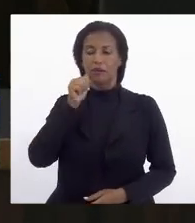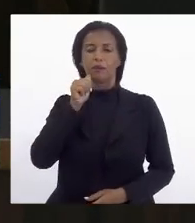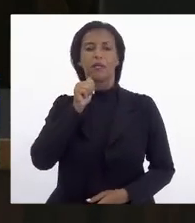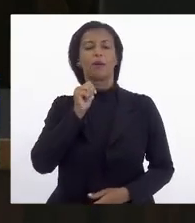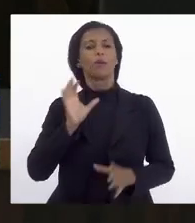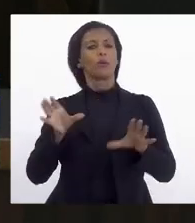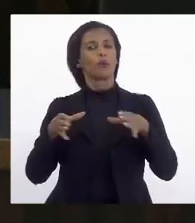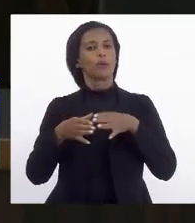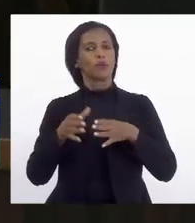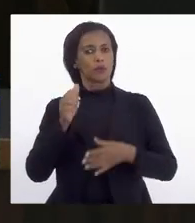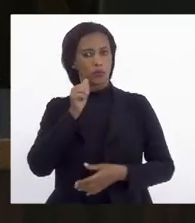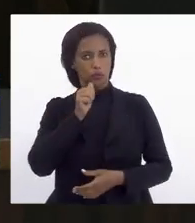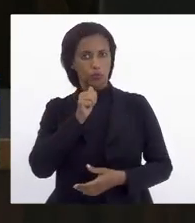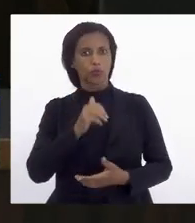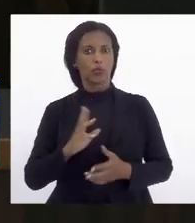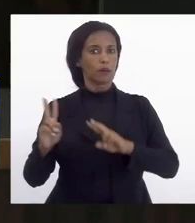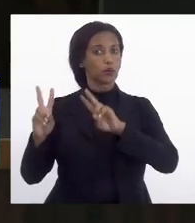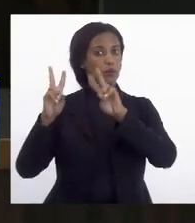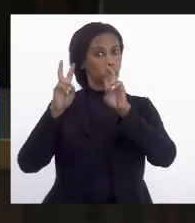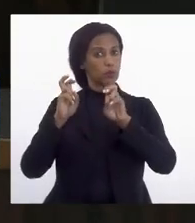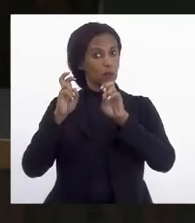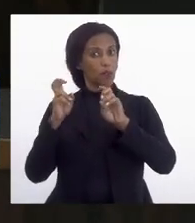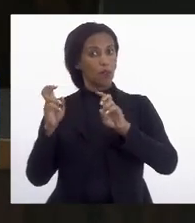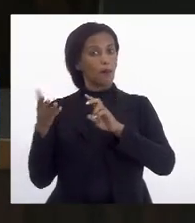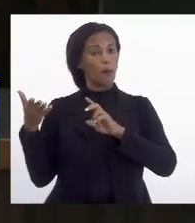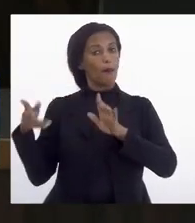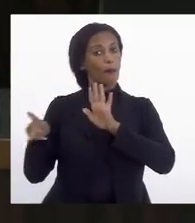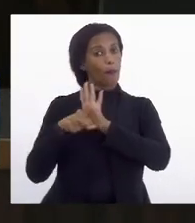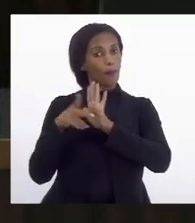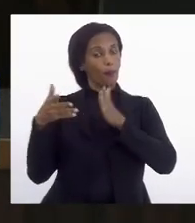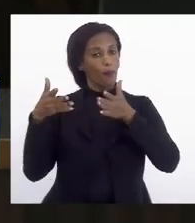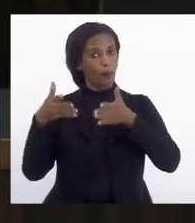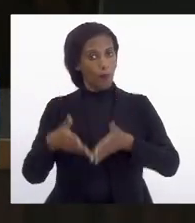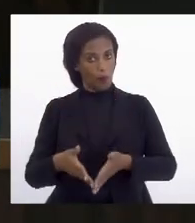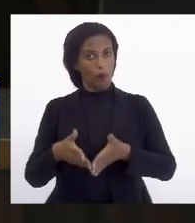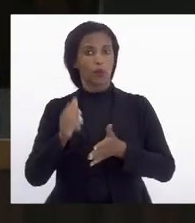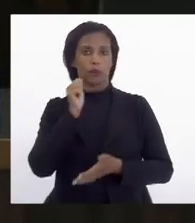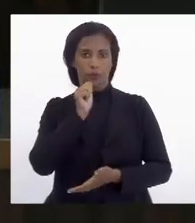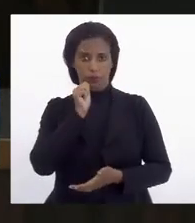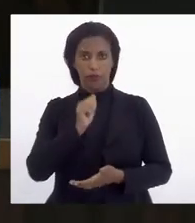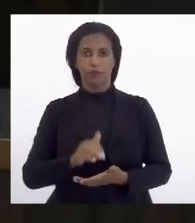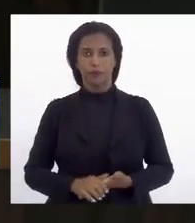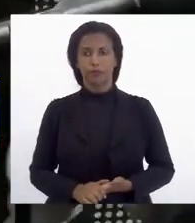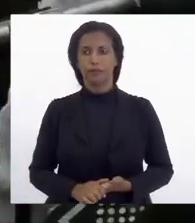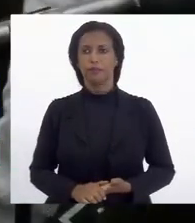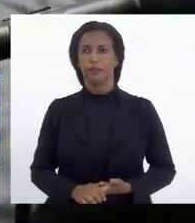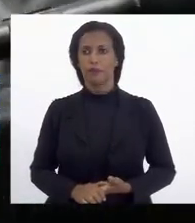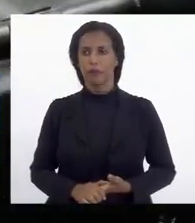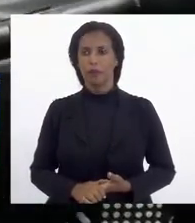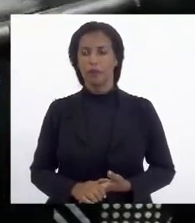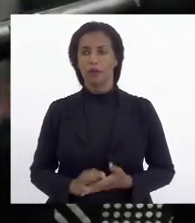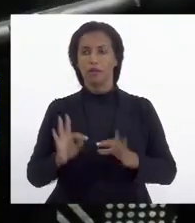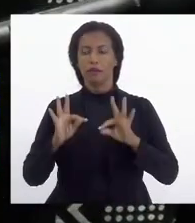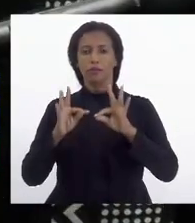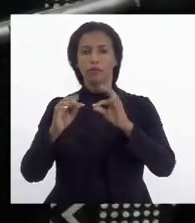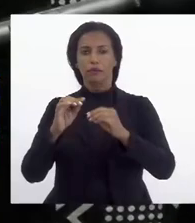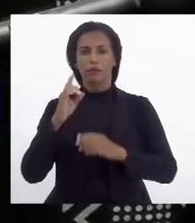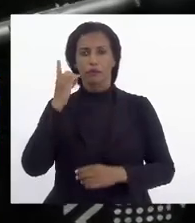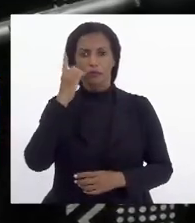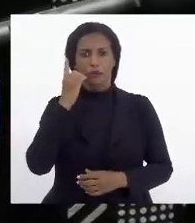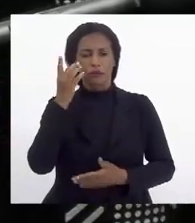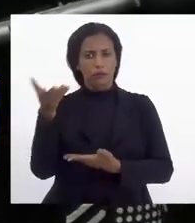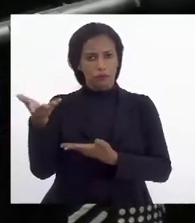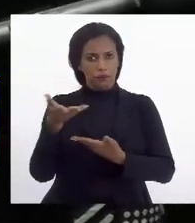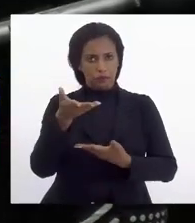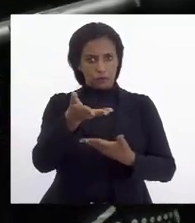mulheres por se tratar de um tema específico para as mulheres todos os deputados estão